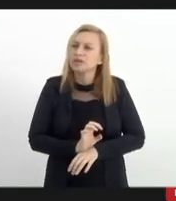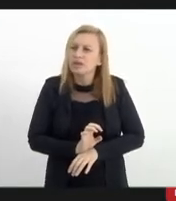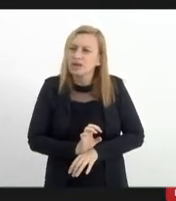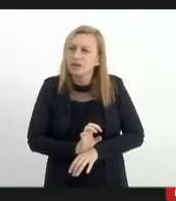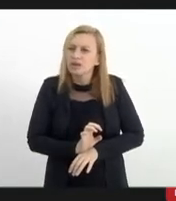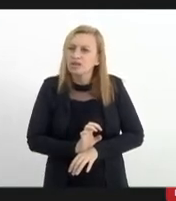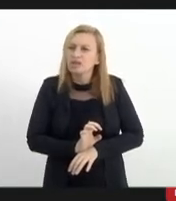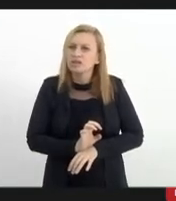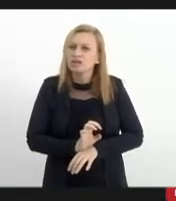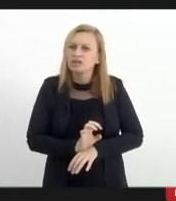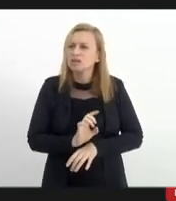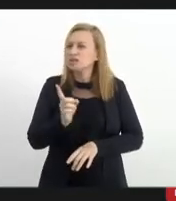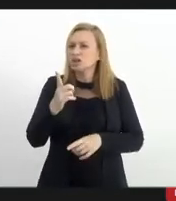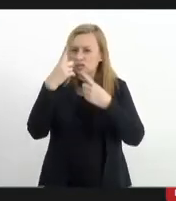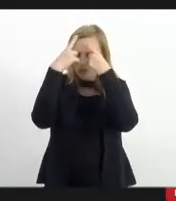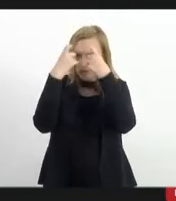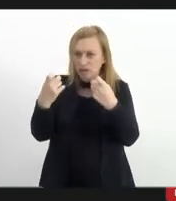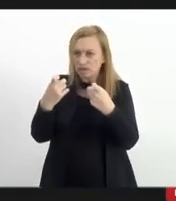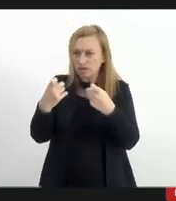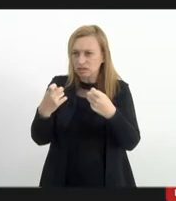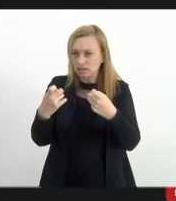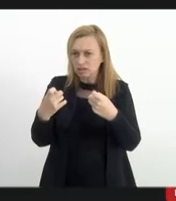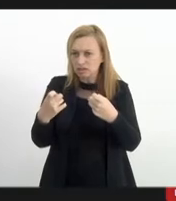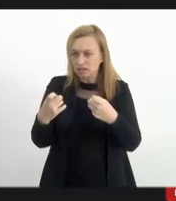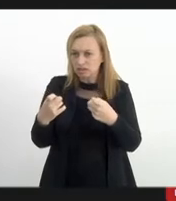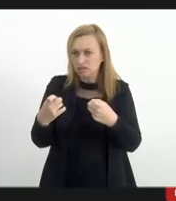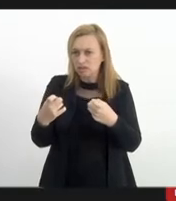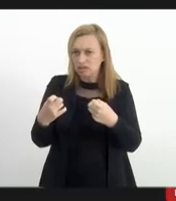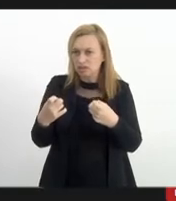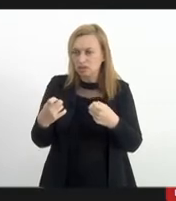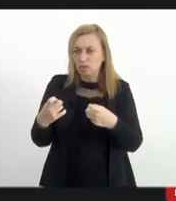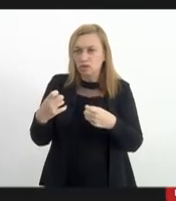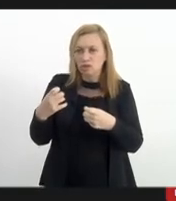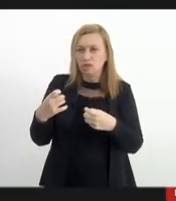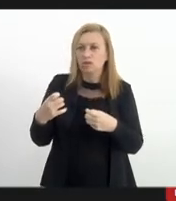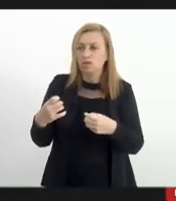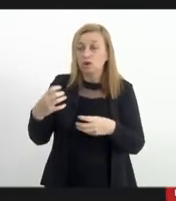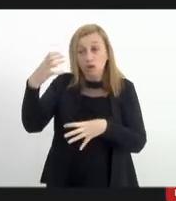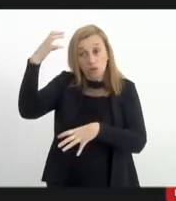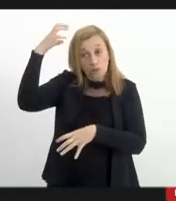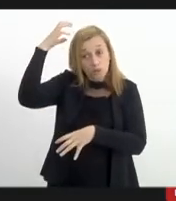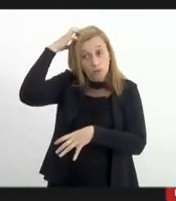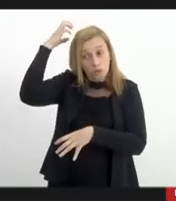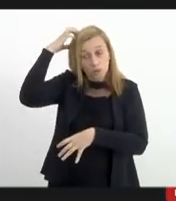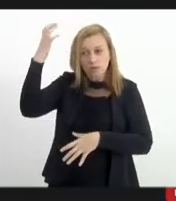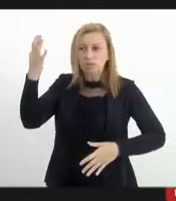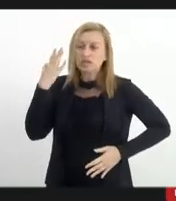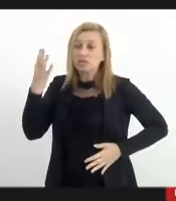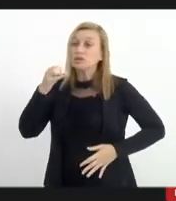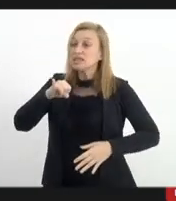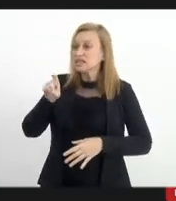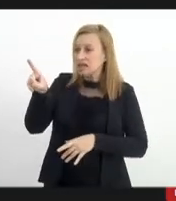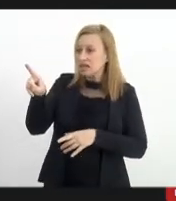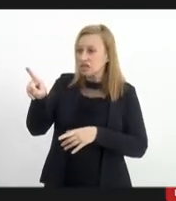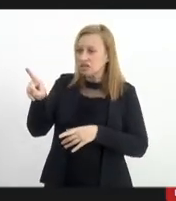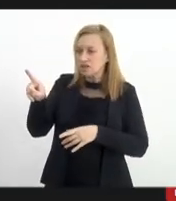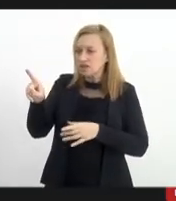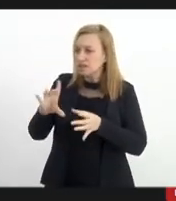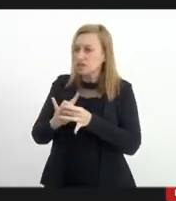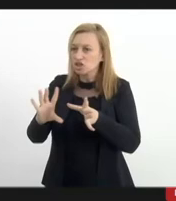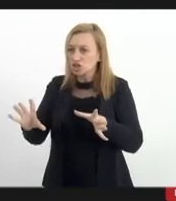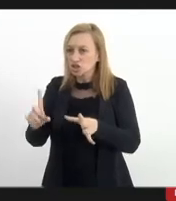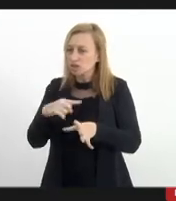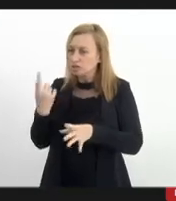ação tão violenta por parte do tráfico ou se eles tivessem se rendido, nós teríamos 30 e tantos presos e uma quantidade